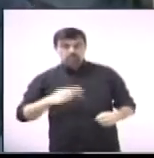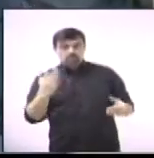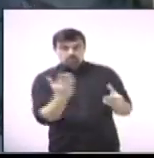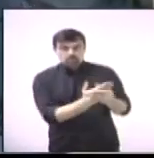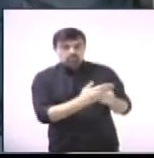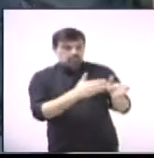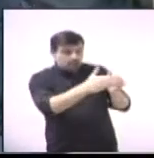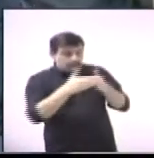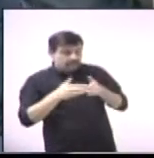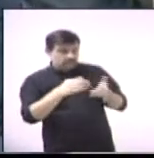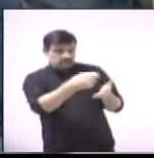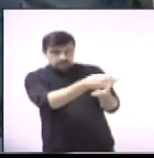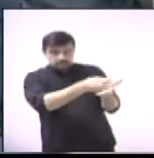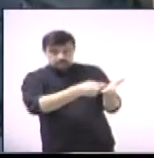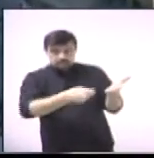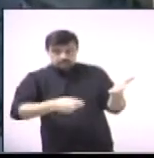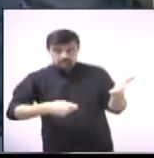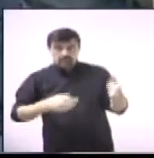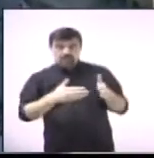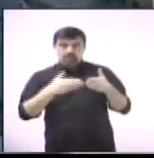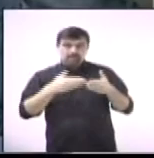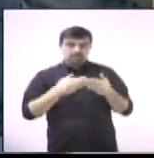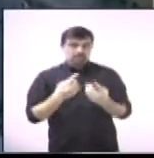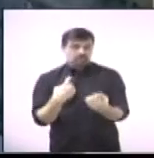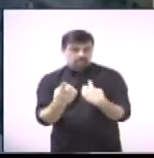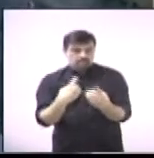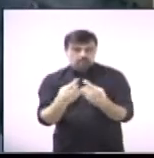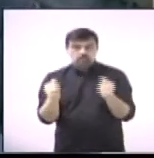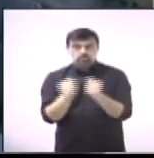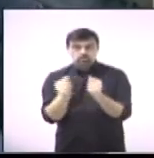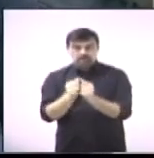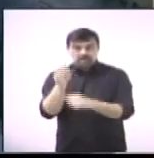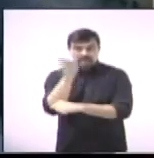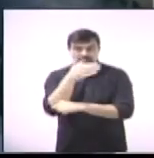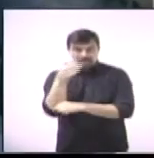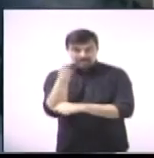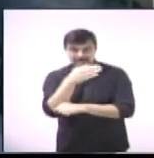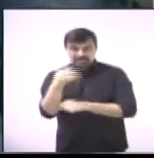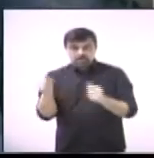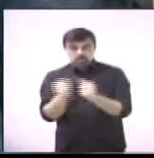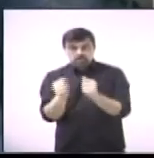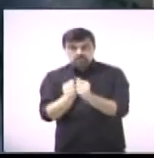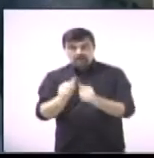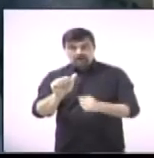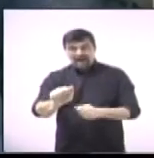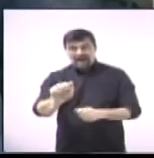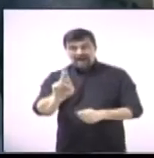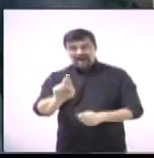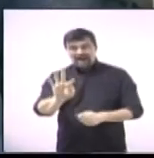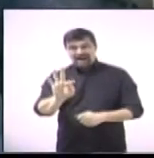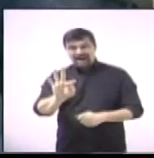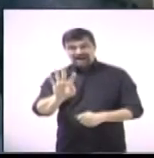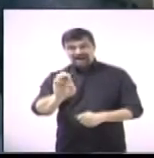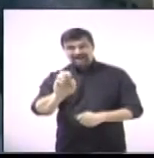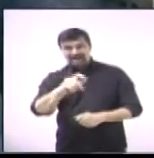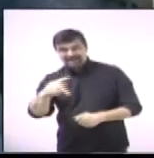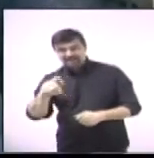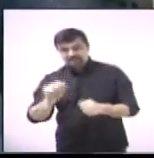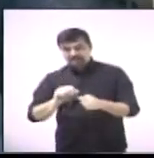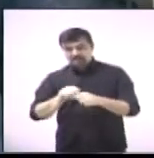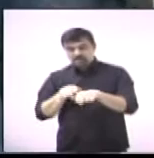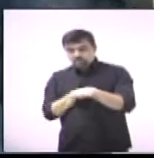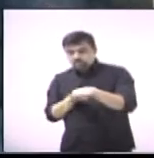pedindo que a Rota das Bandeiras, junto com a Artesp, faça um retorno mais próximo ao pedágio.